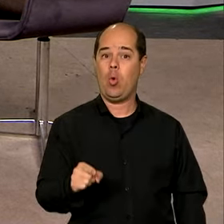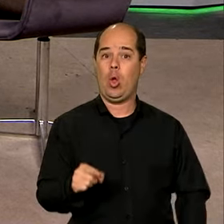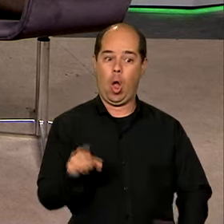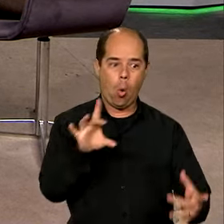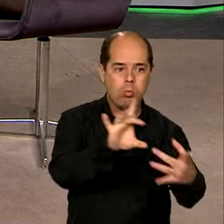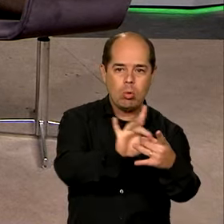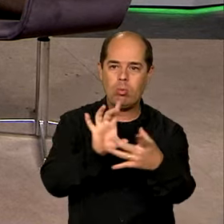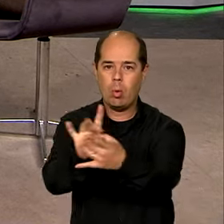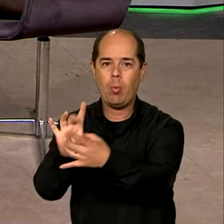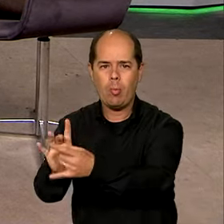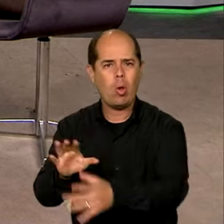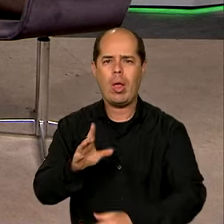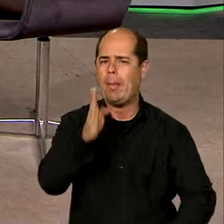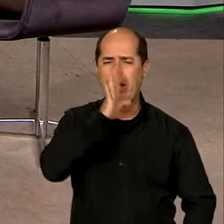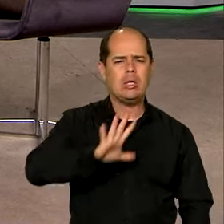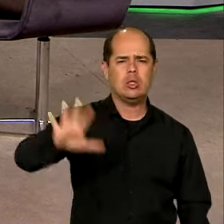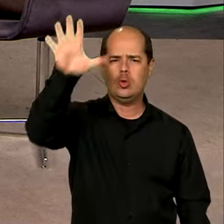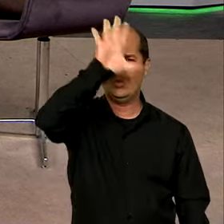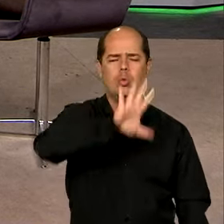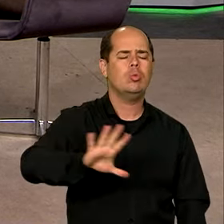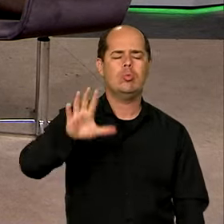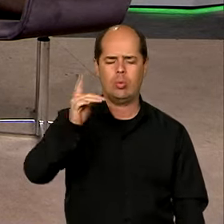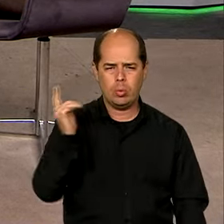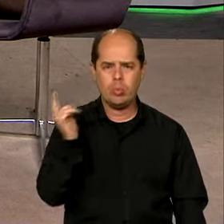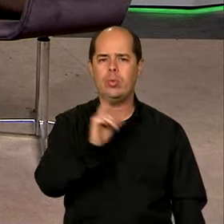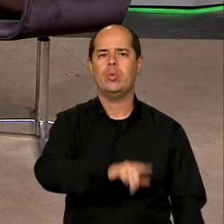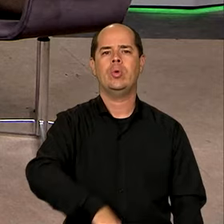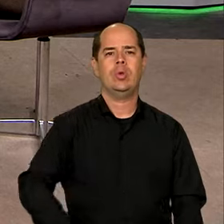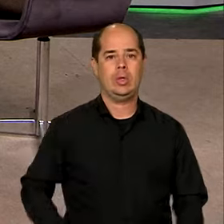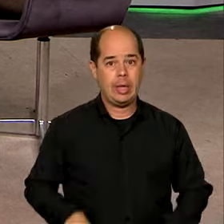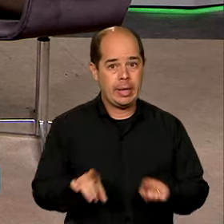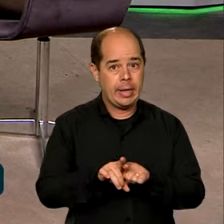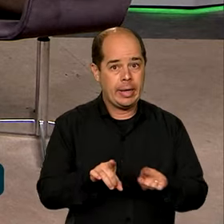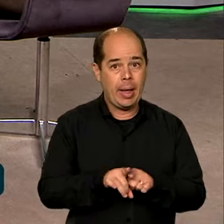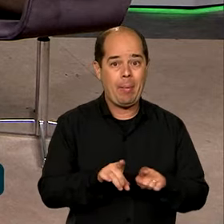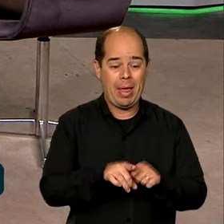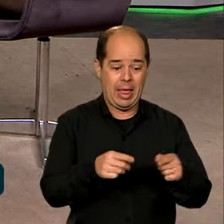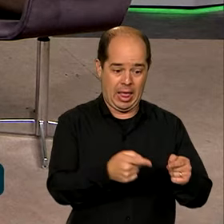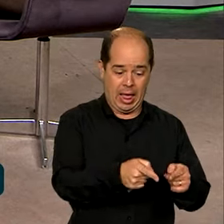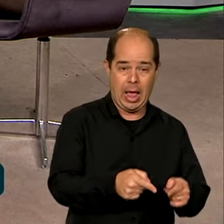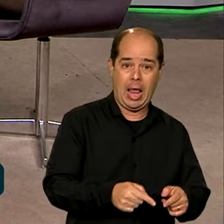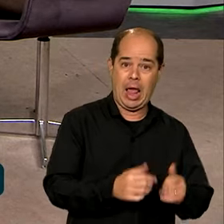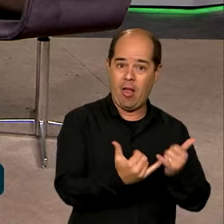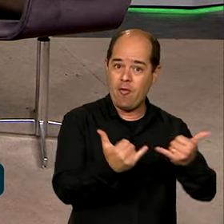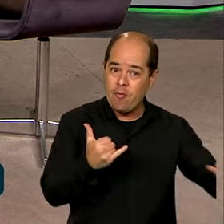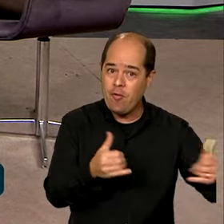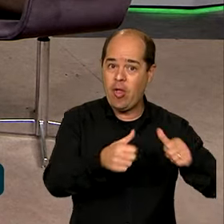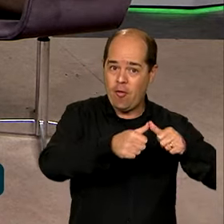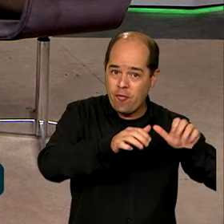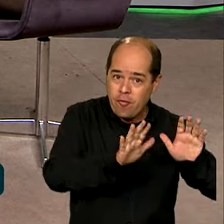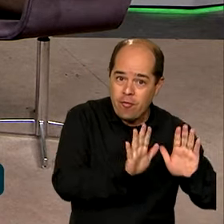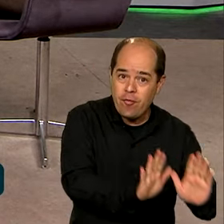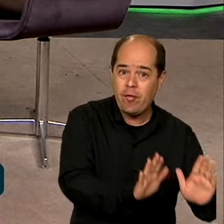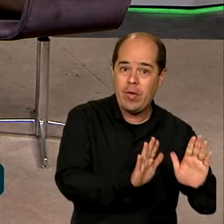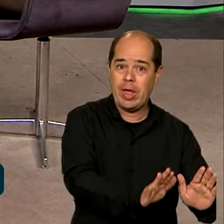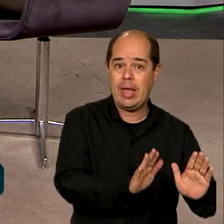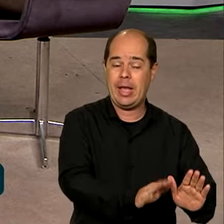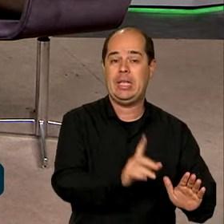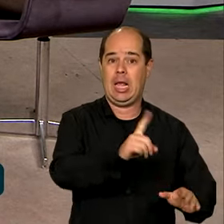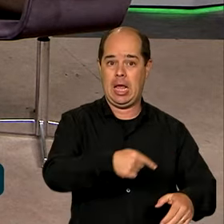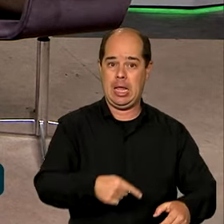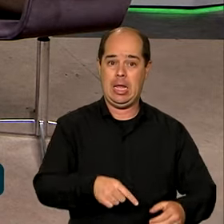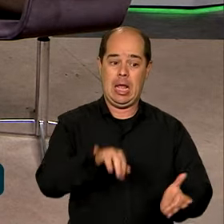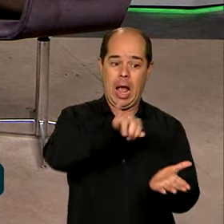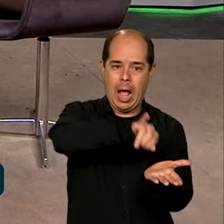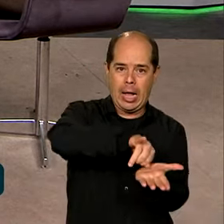território brasileiro. E com isso, além da rede fixa, da rede de fibras ópticas fixas nas capitais do Brasil,